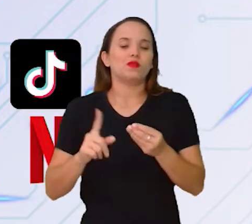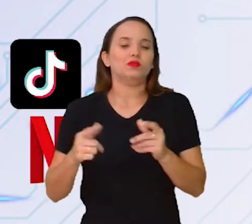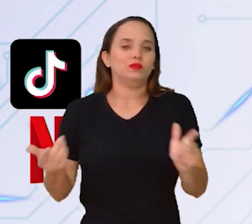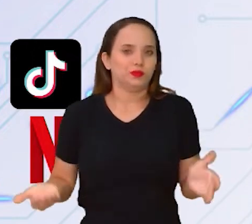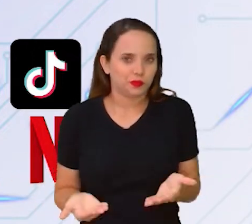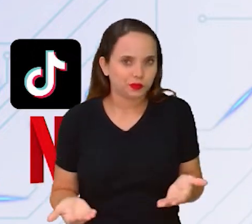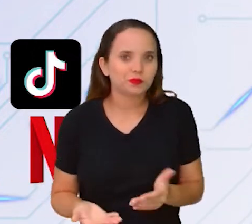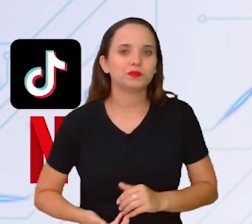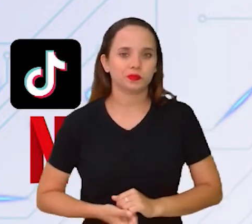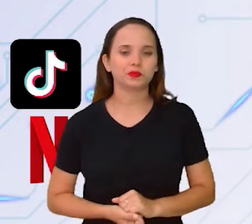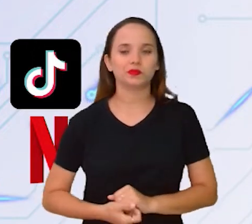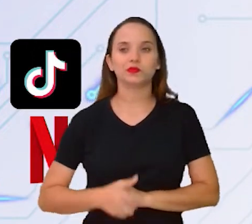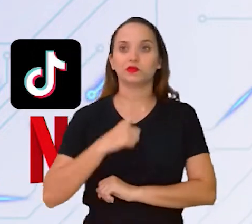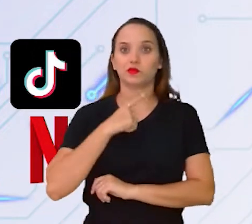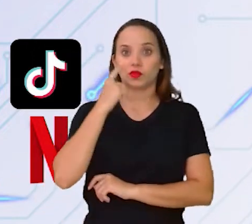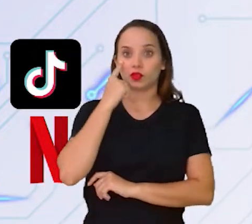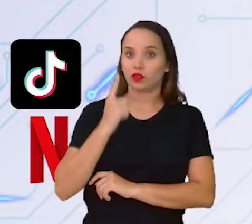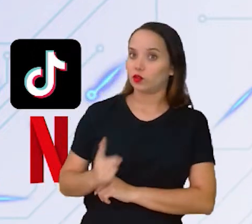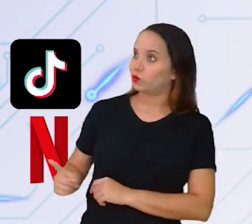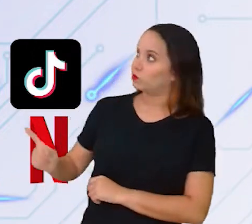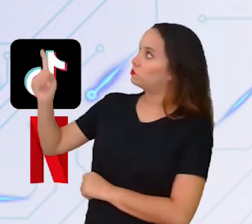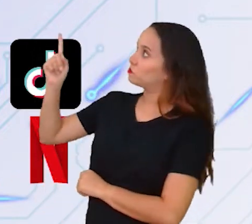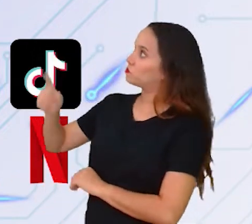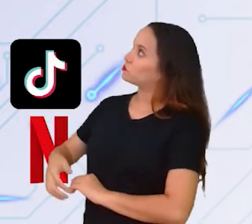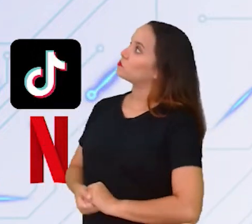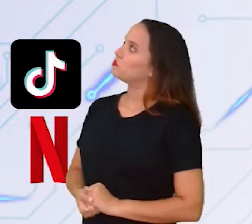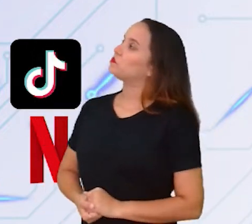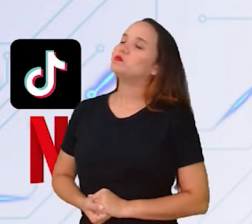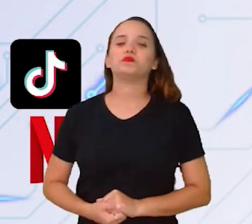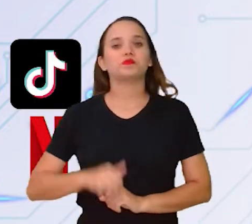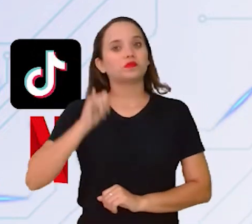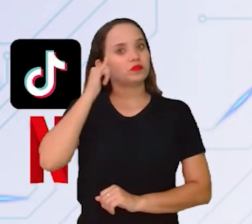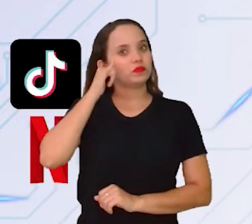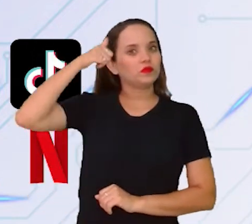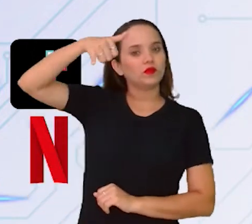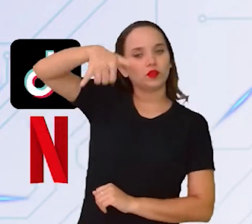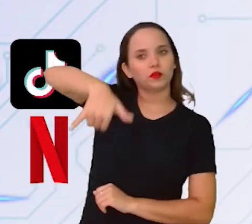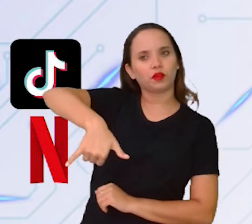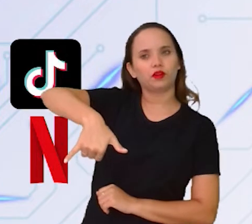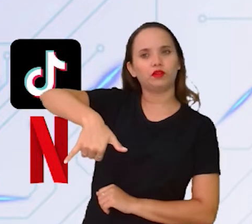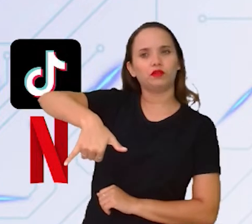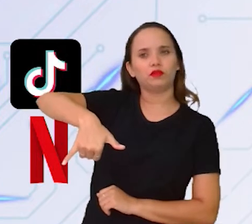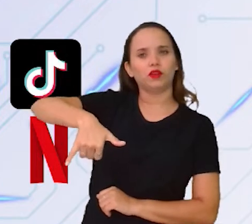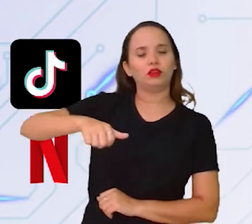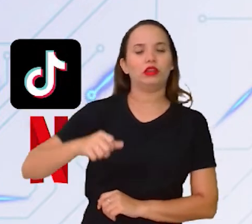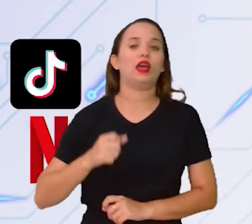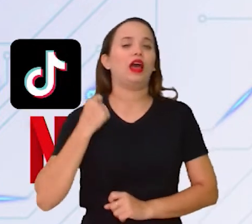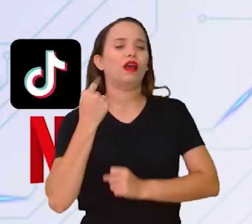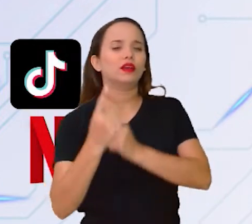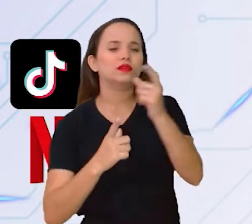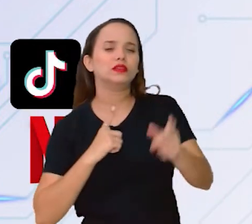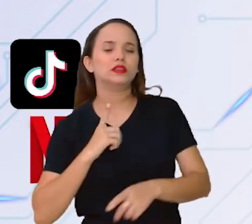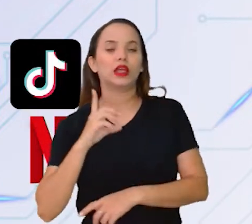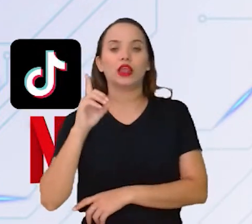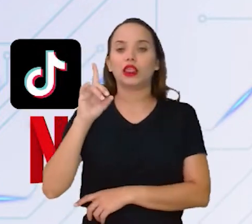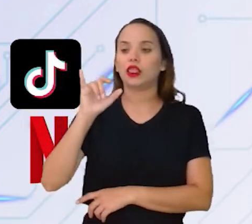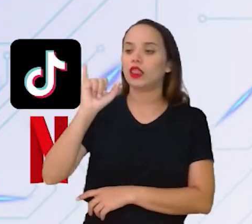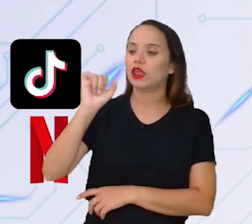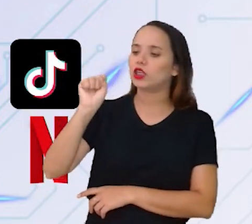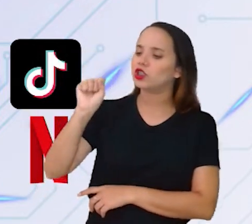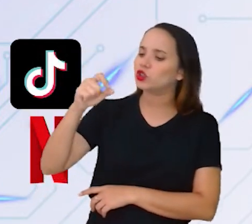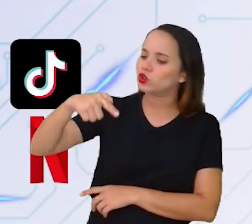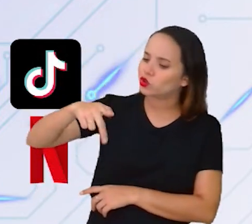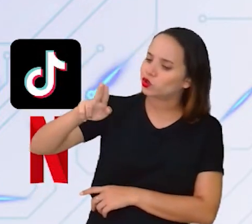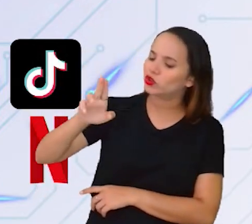Então, a gente tem ali naquele telefone antigo, né? Você olha, por exemplo, assim, diz que alguma coisa, diz que alguma coisa, vem desse